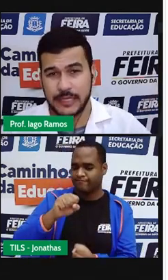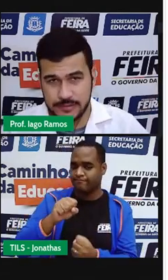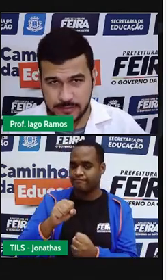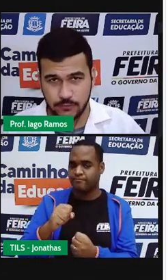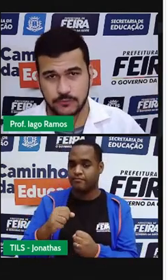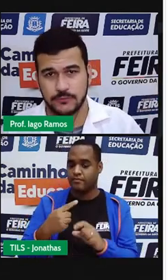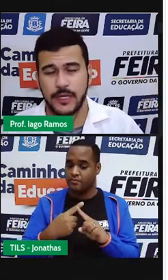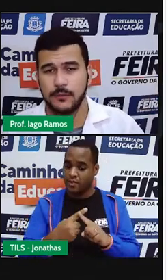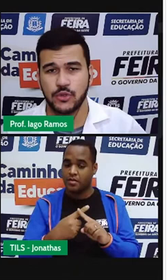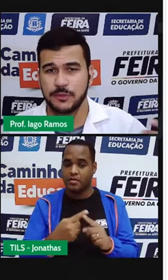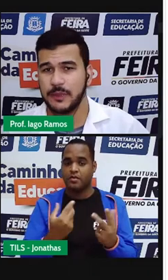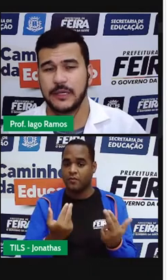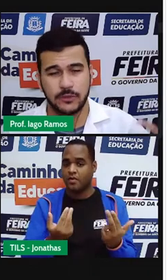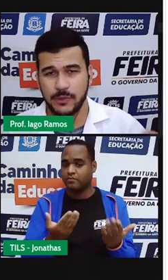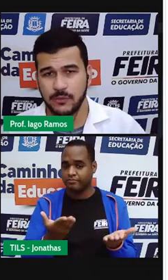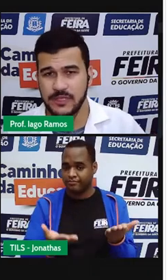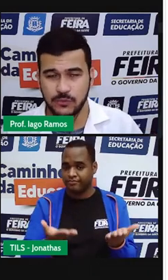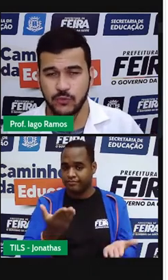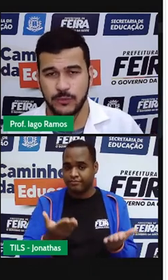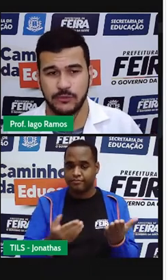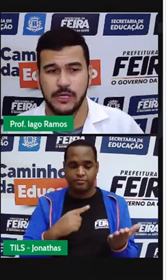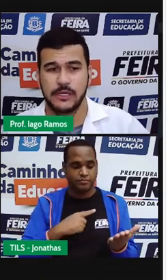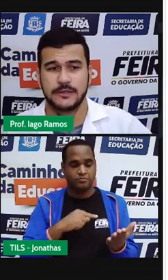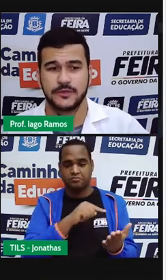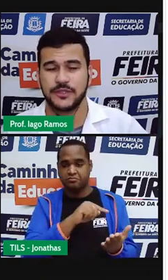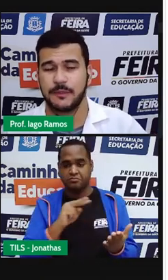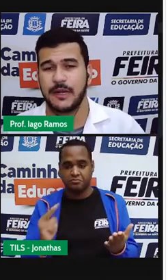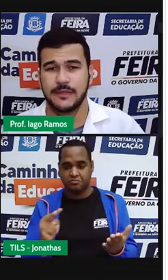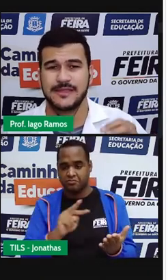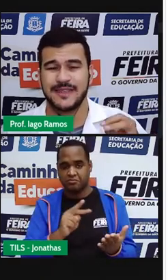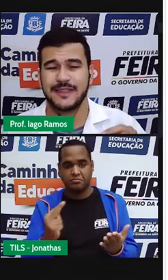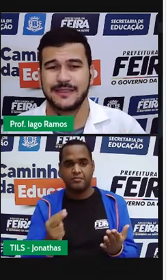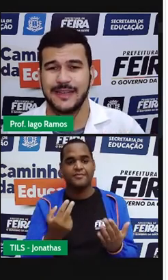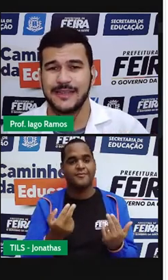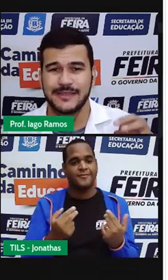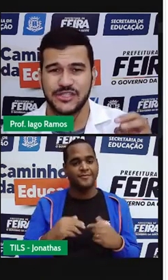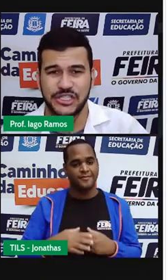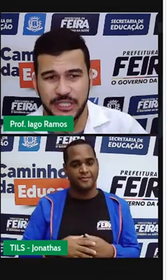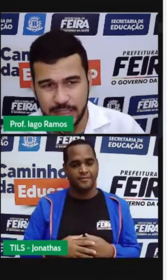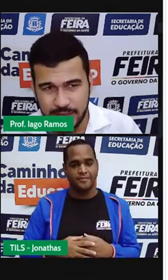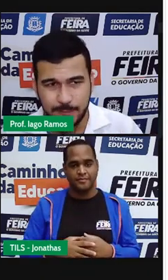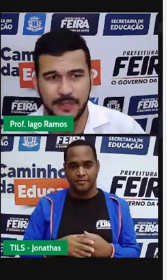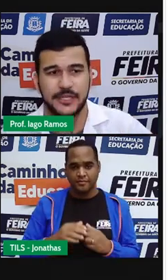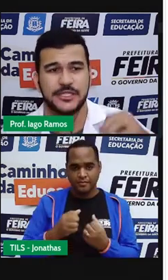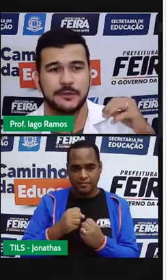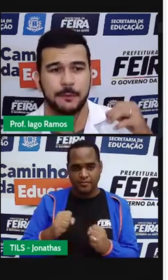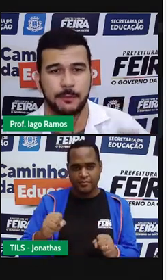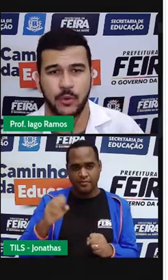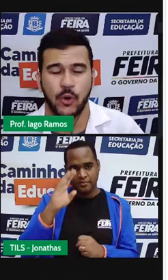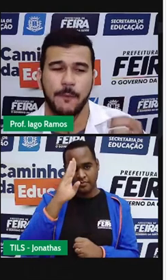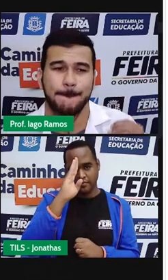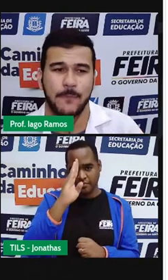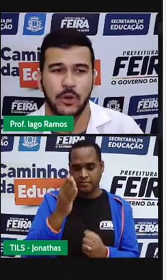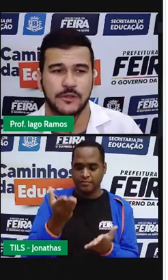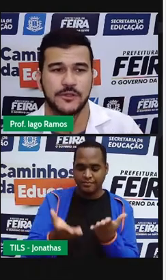multiplicação. multiplicando pelo mesmo número. São chamadas grandezas diretamente